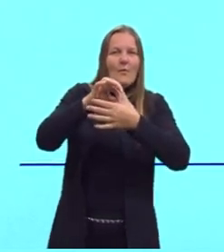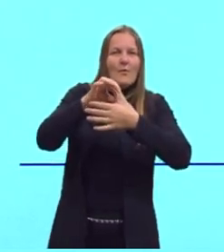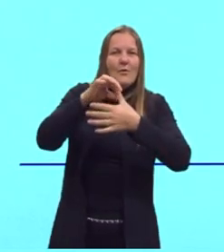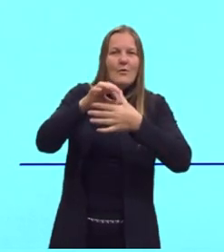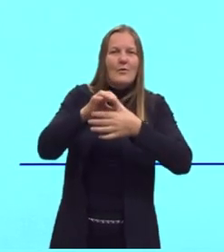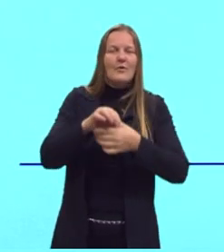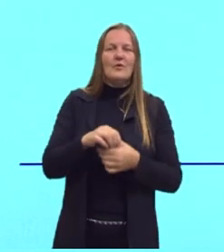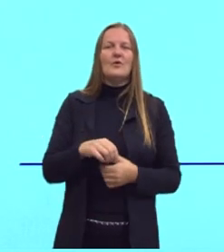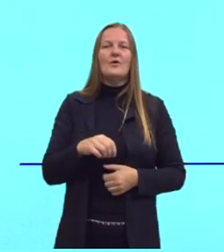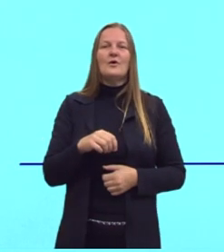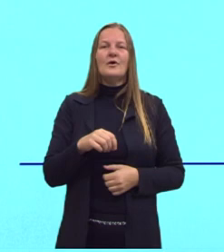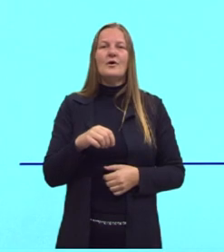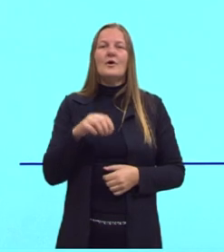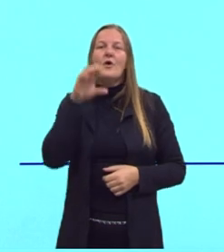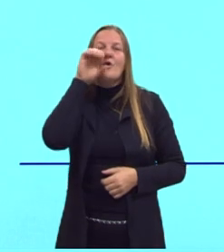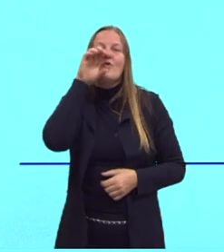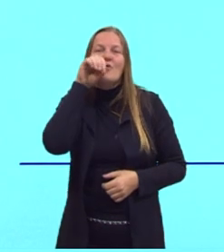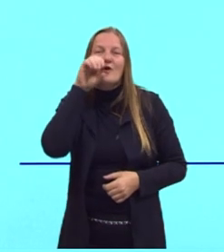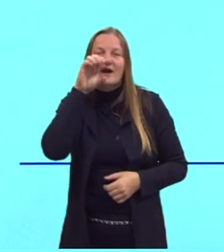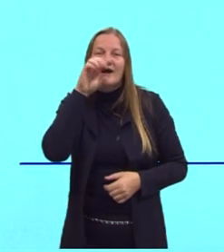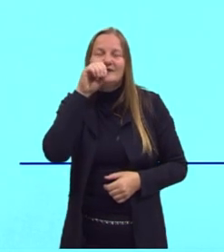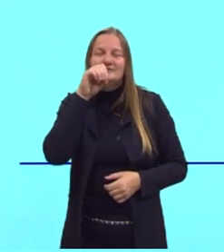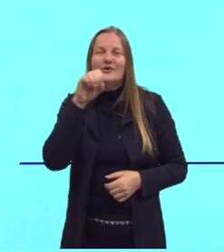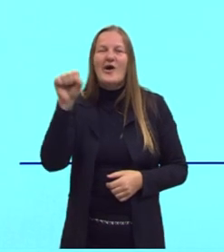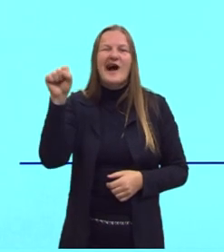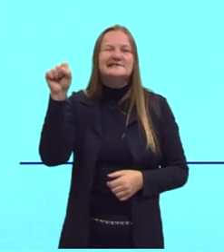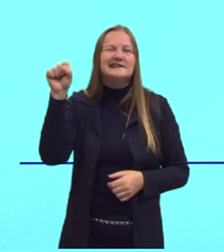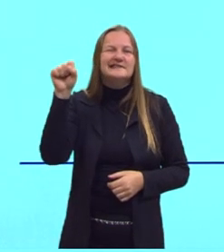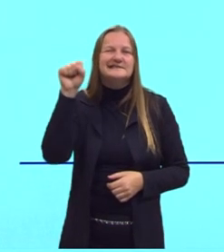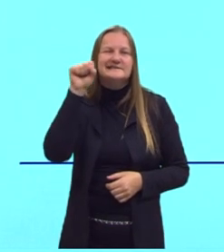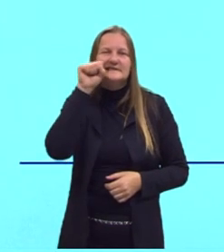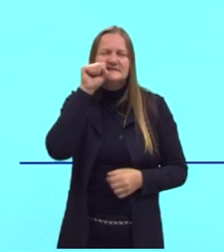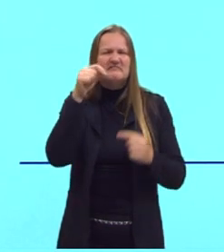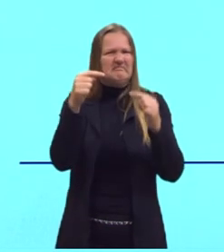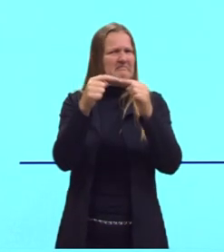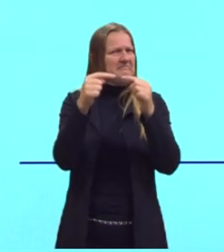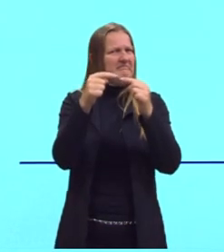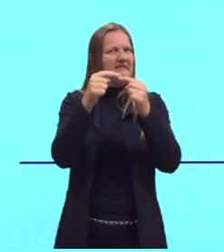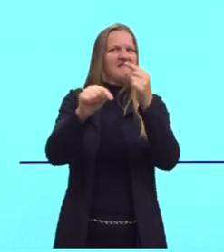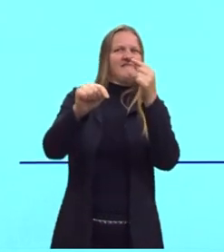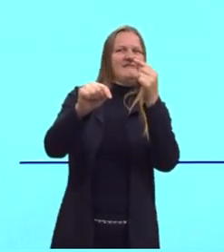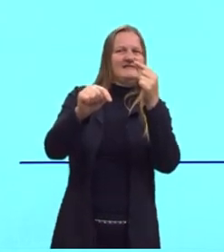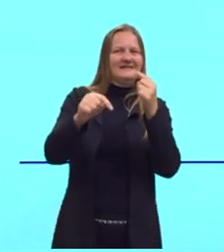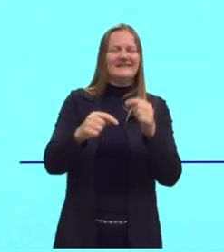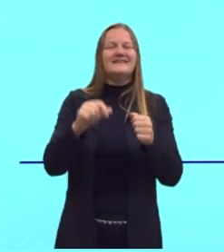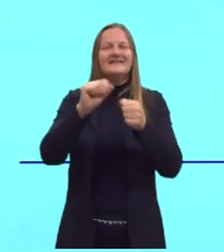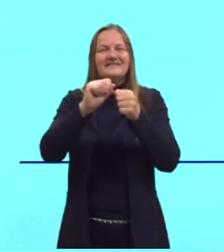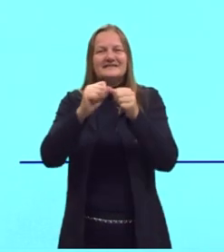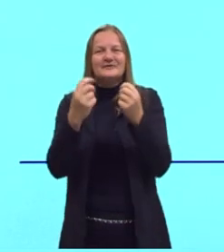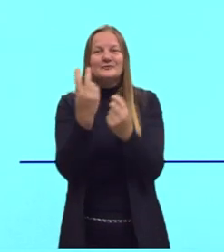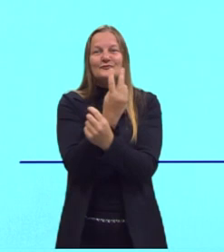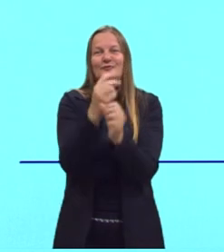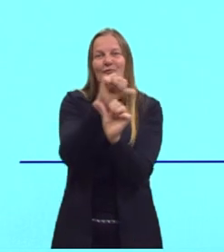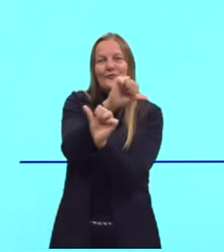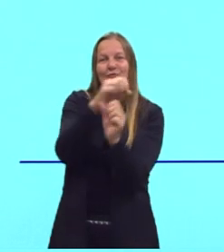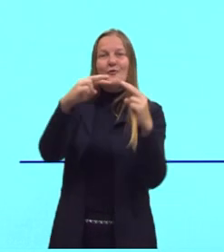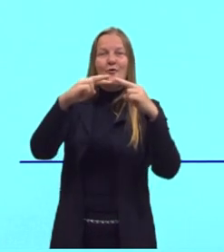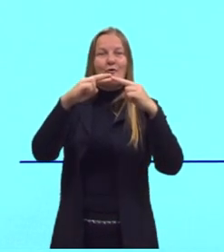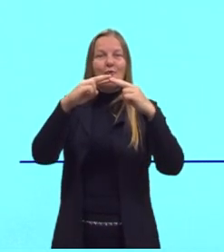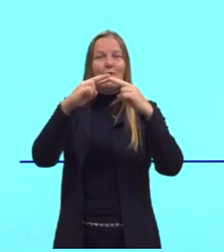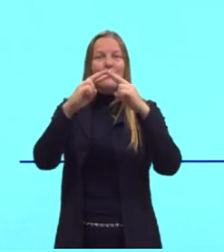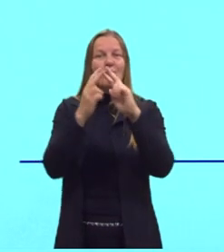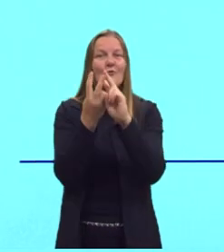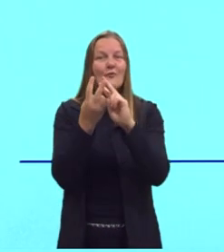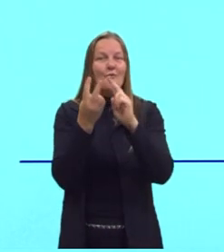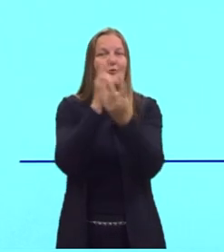cachorro segurando uma cenoura, mordendo uma cenoura. O que não combina muito, né? Fazendo uma dupla troca, eu vou